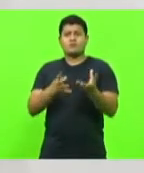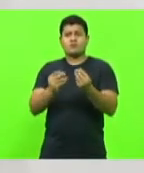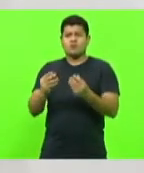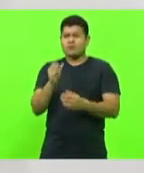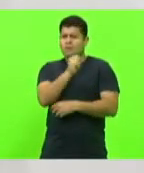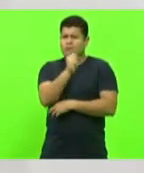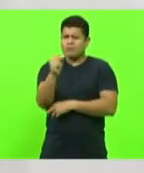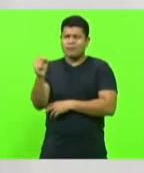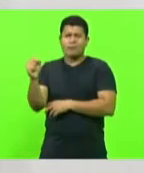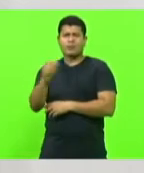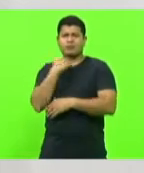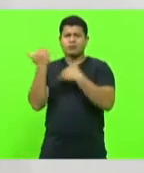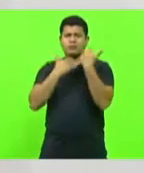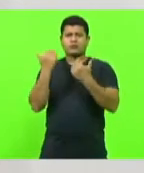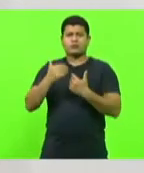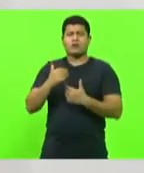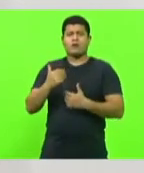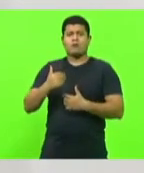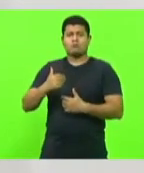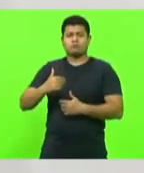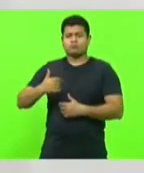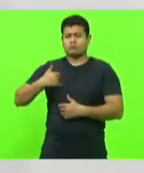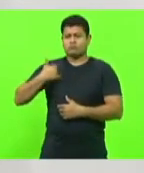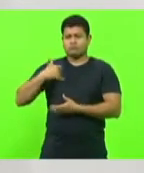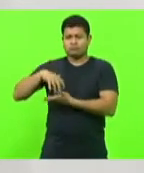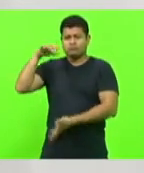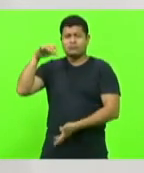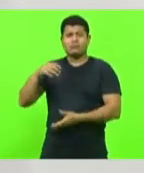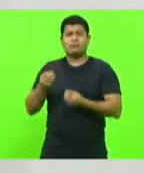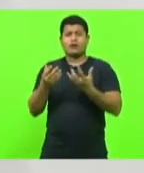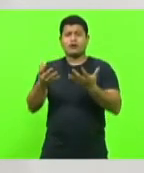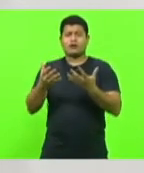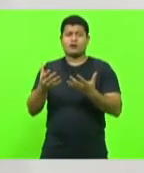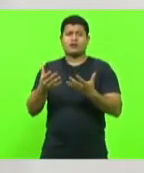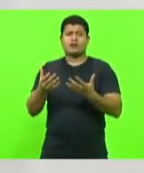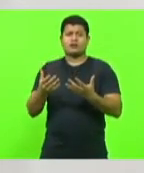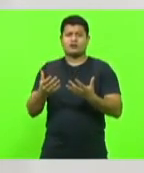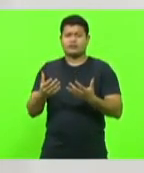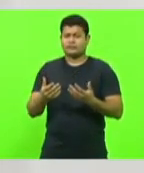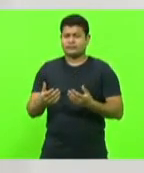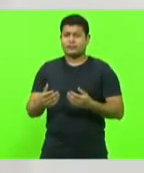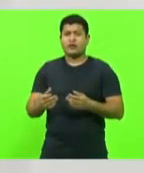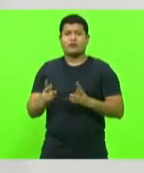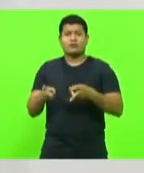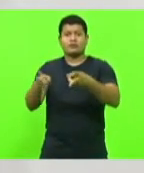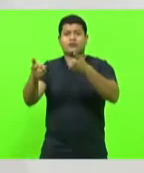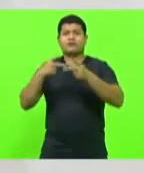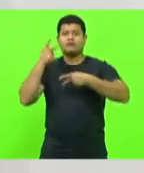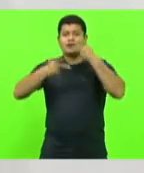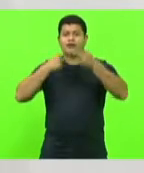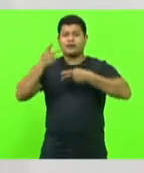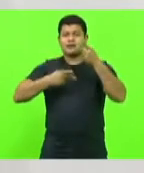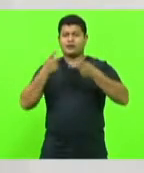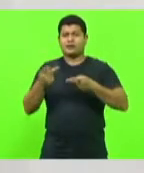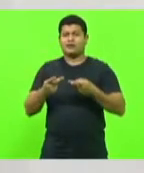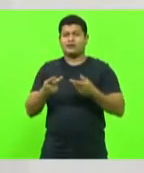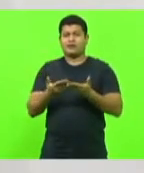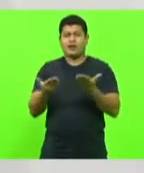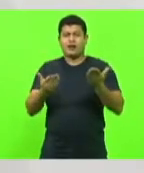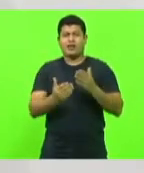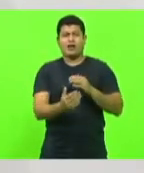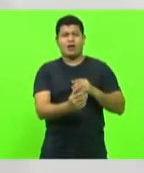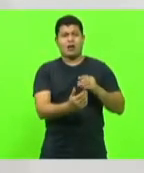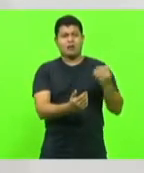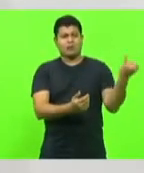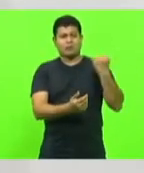asfixiados para sustentar um discurso negacionista de um remédio que não